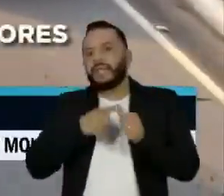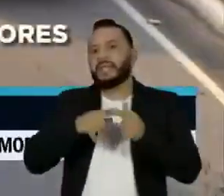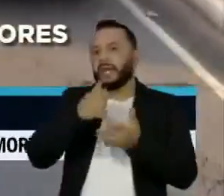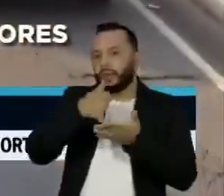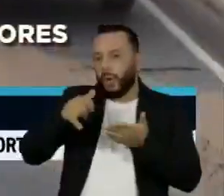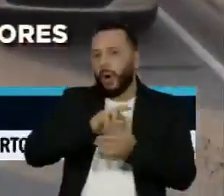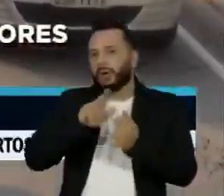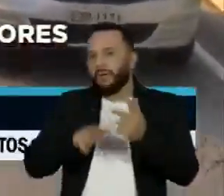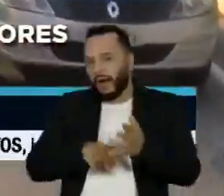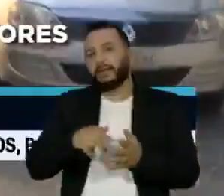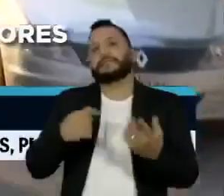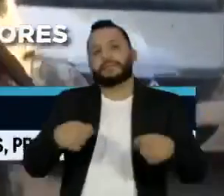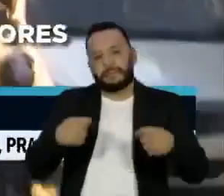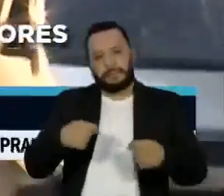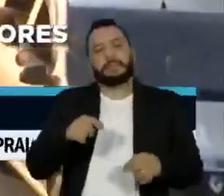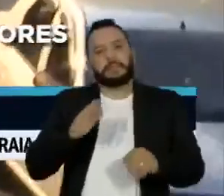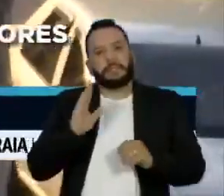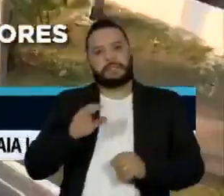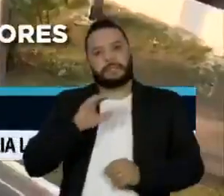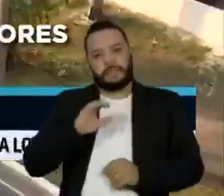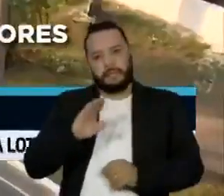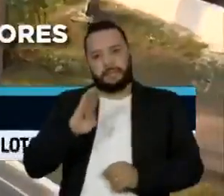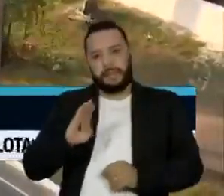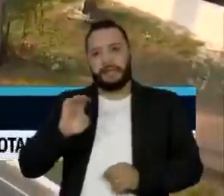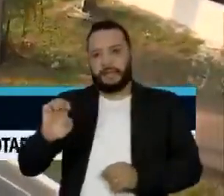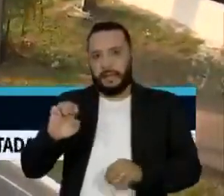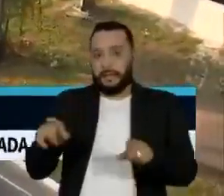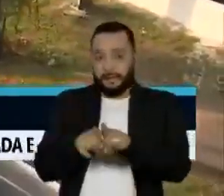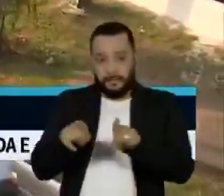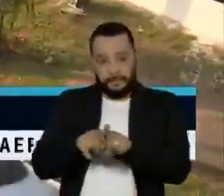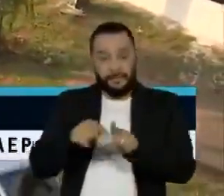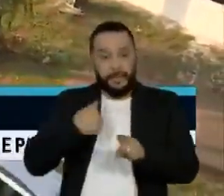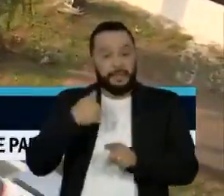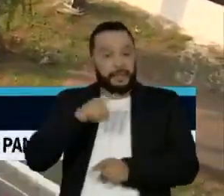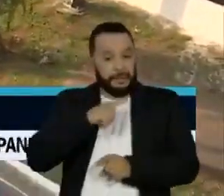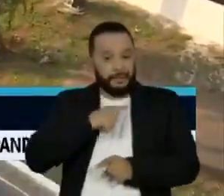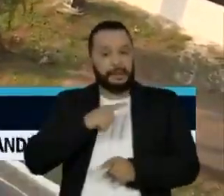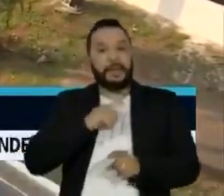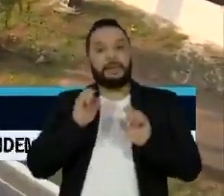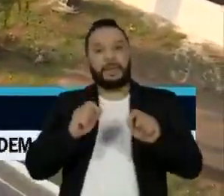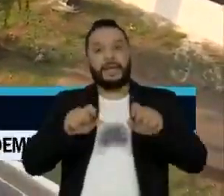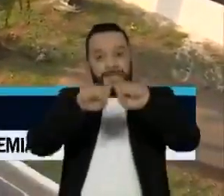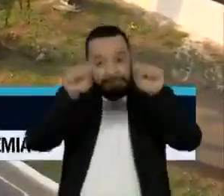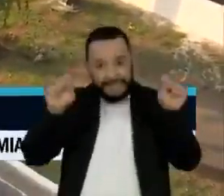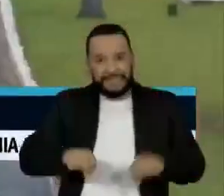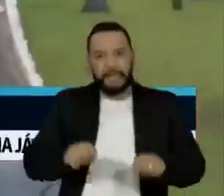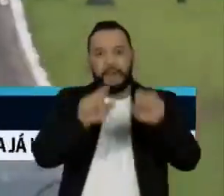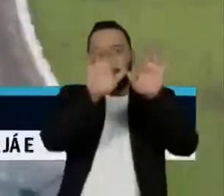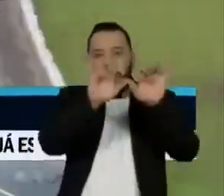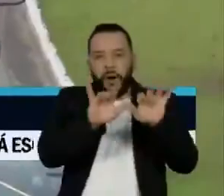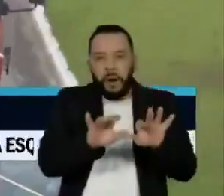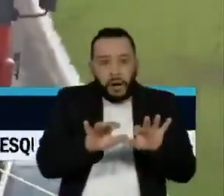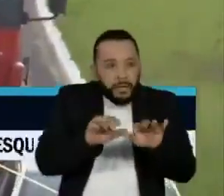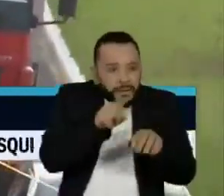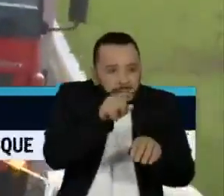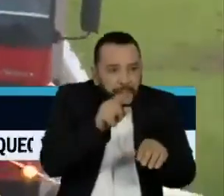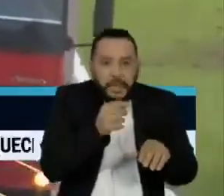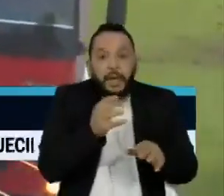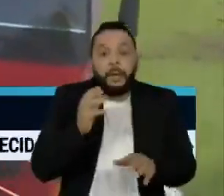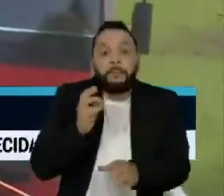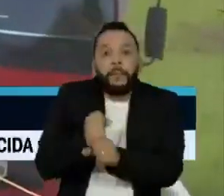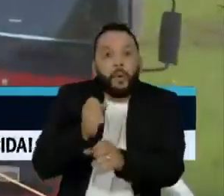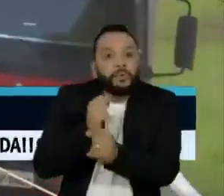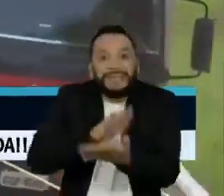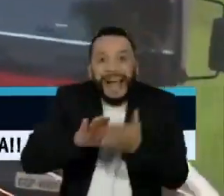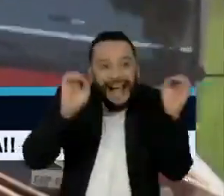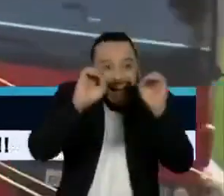criado o Registro Nacional Positivo de Condutores em que os estados e municípios poderão dar benefícios fiscais para todos os motoristas que